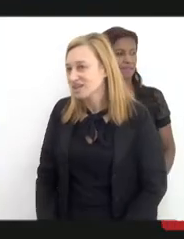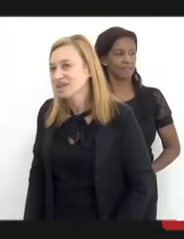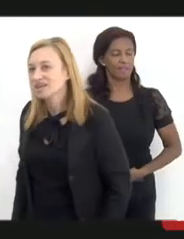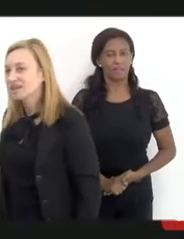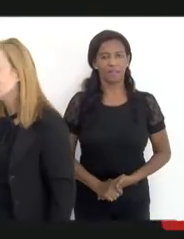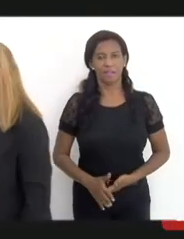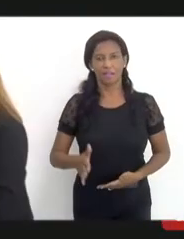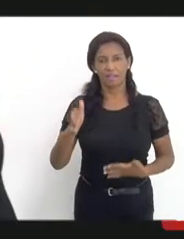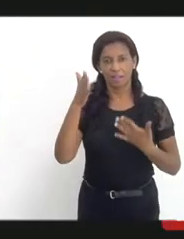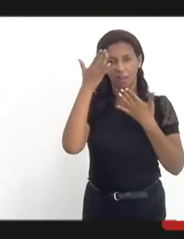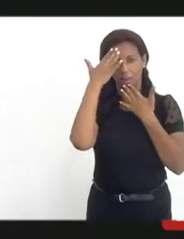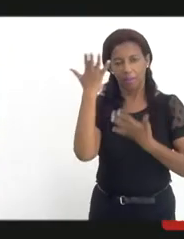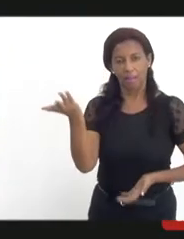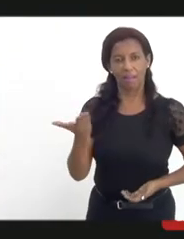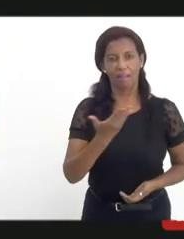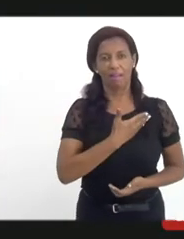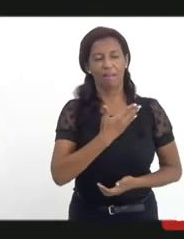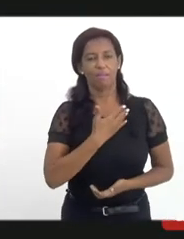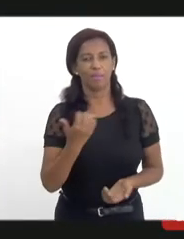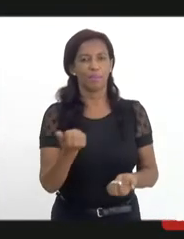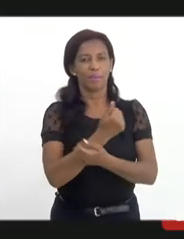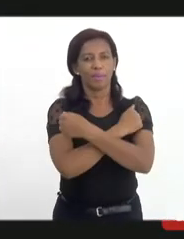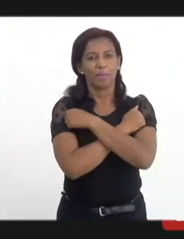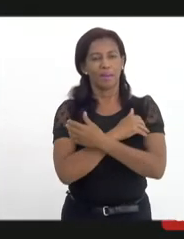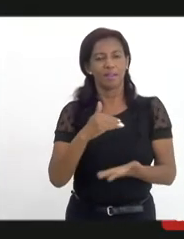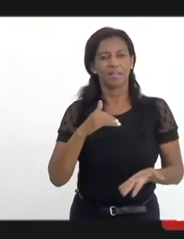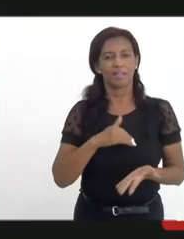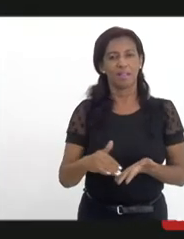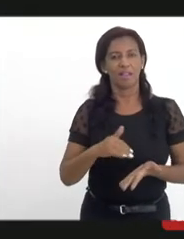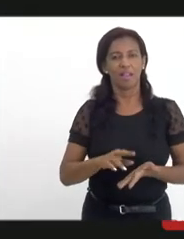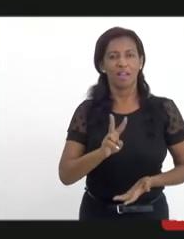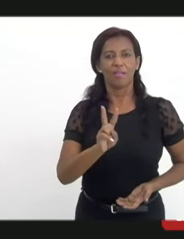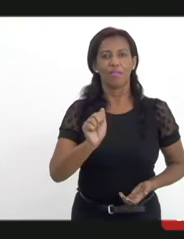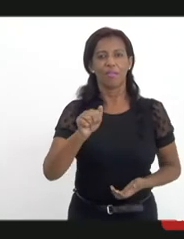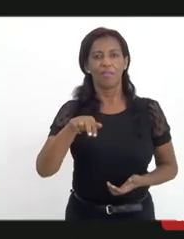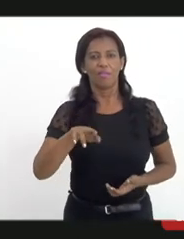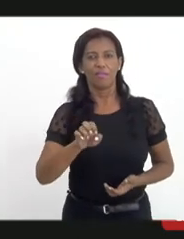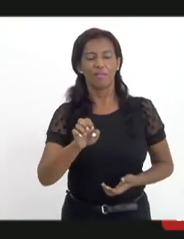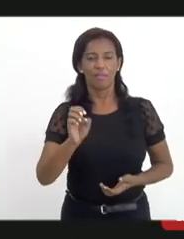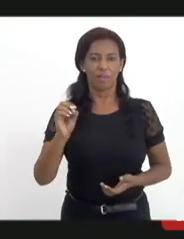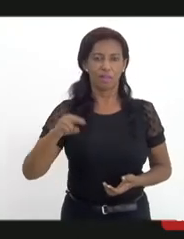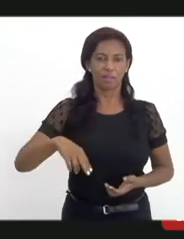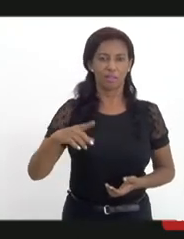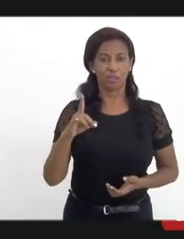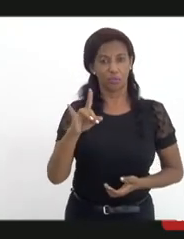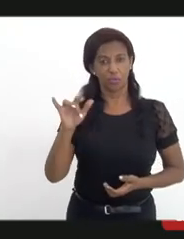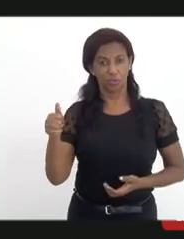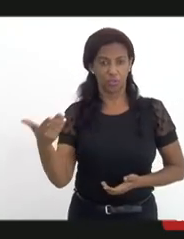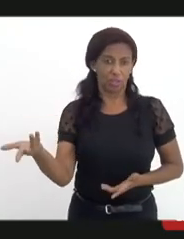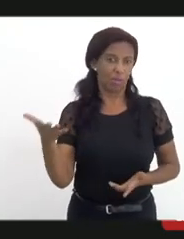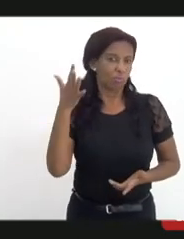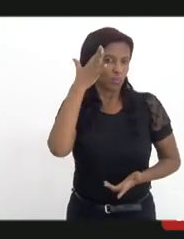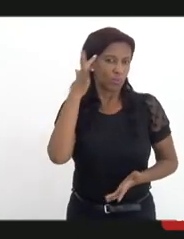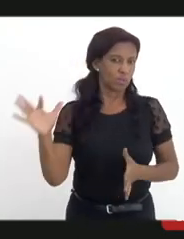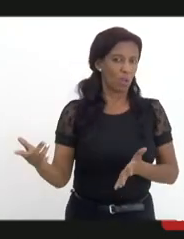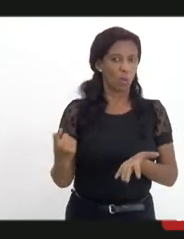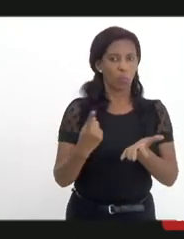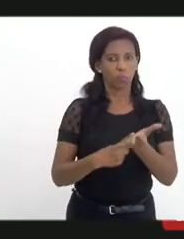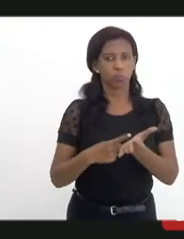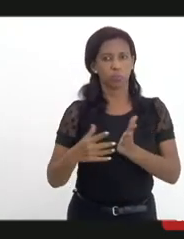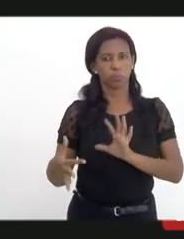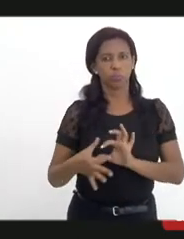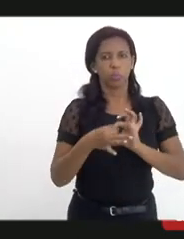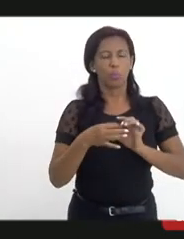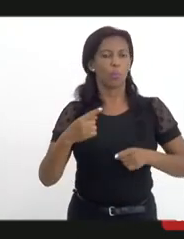Obrigado, Alice, meu amigo, mandar um abraço para o nosso secretário, Vandzo Dias, não sei se ele está aí conectado conosco, nosso secretário de